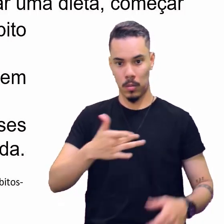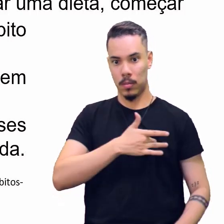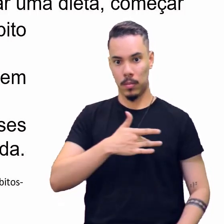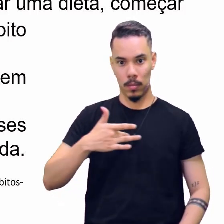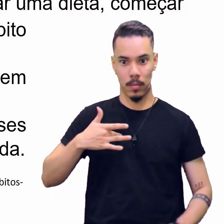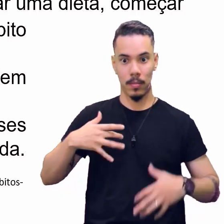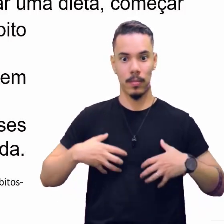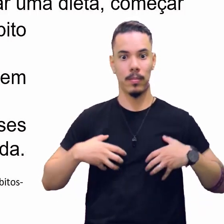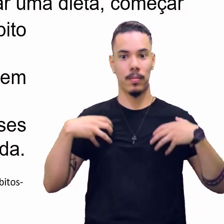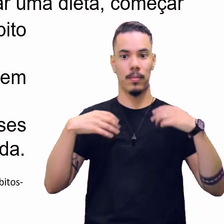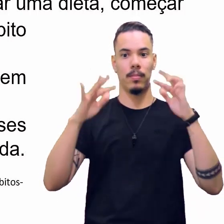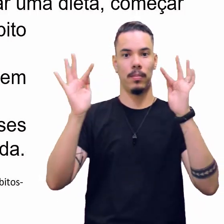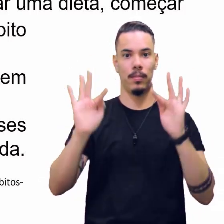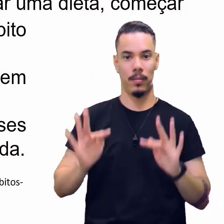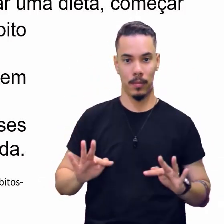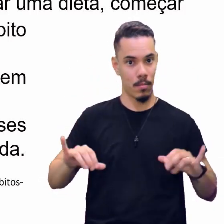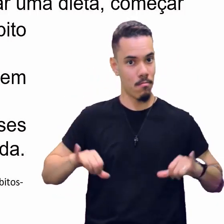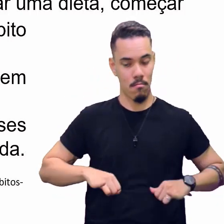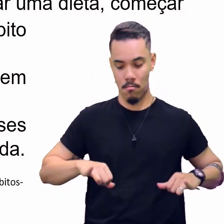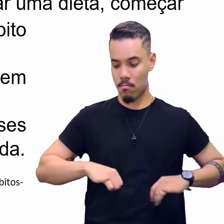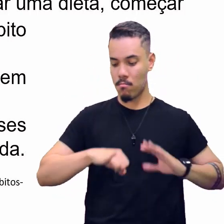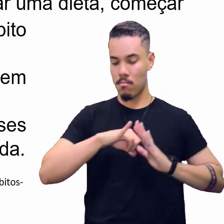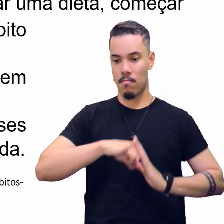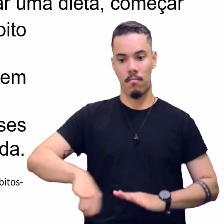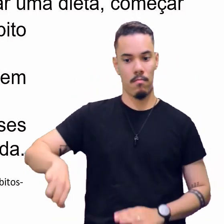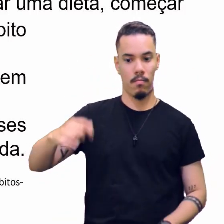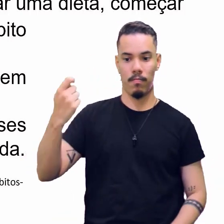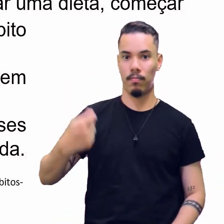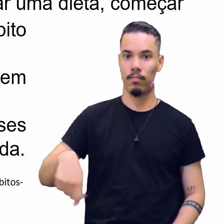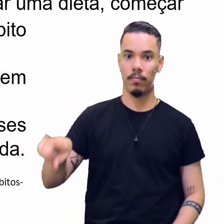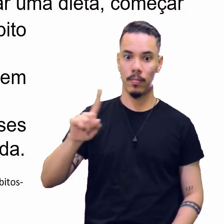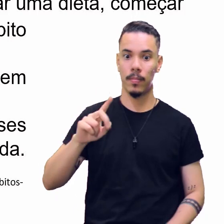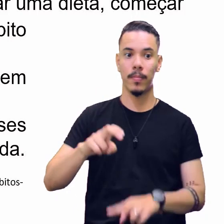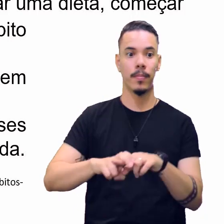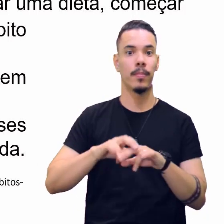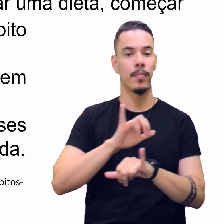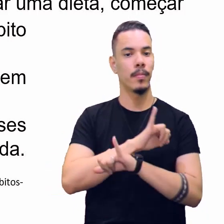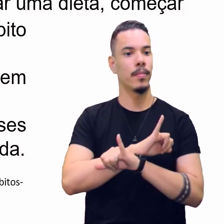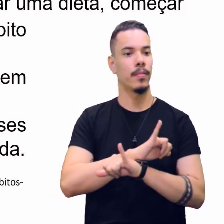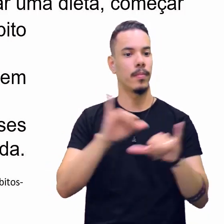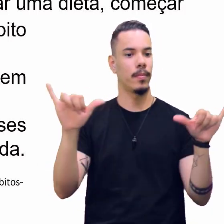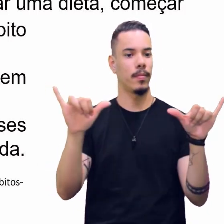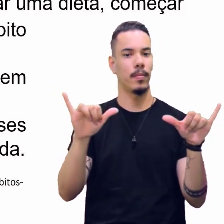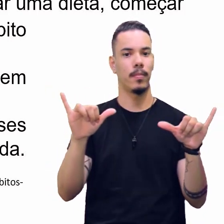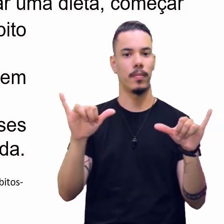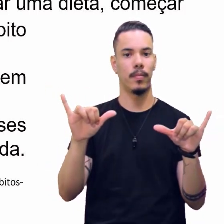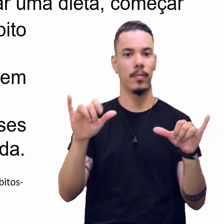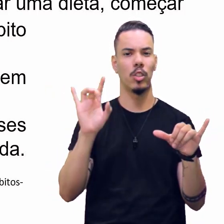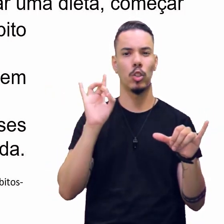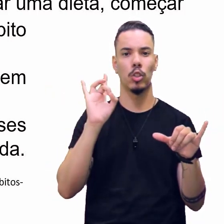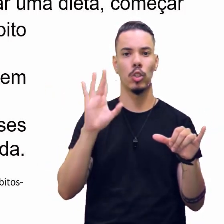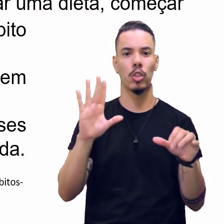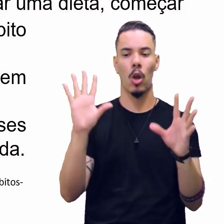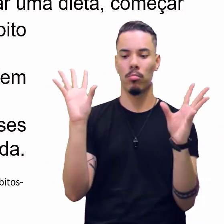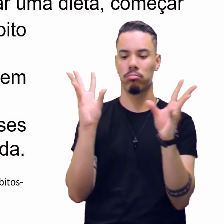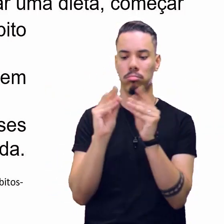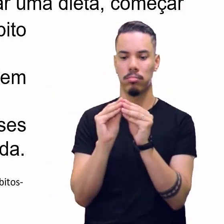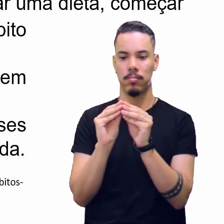feliz sem sofrimento. Então, essa notícia aqui é um trechinho